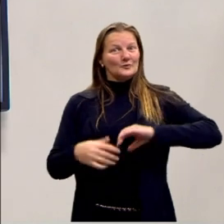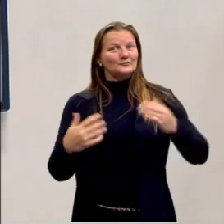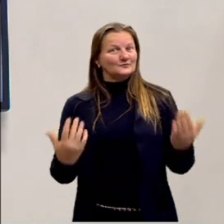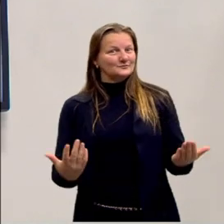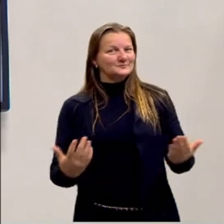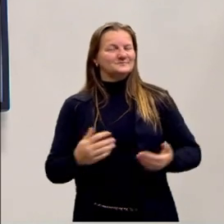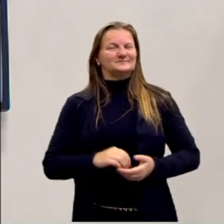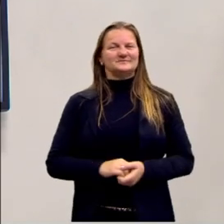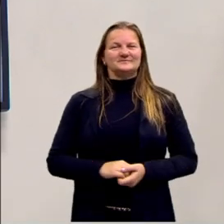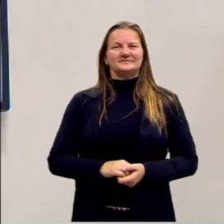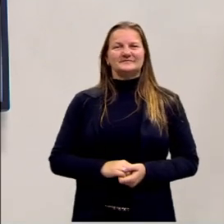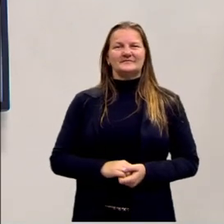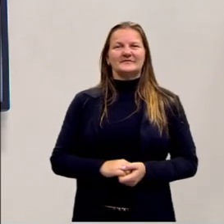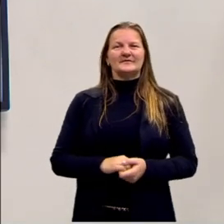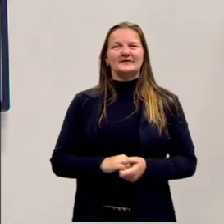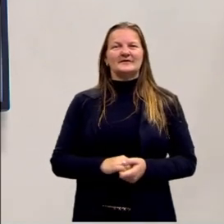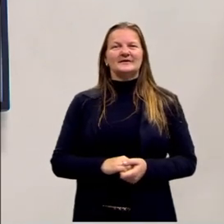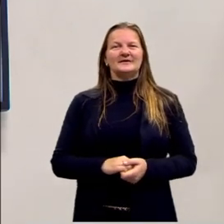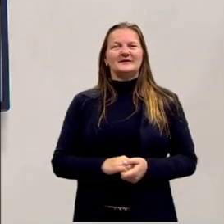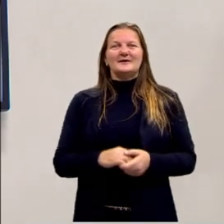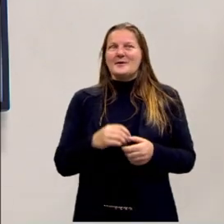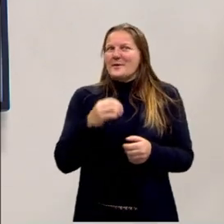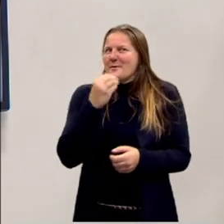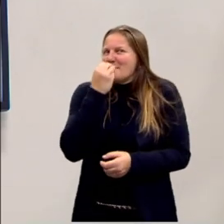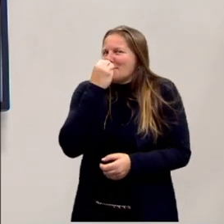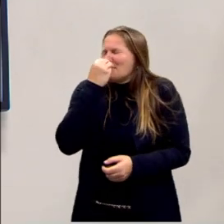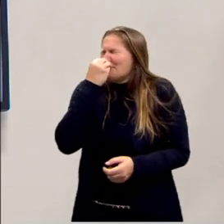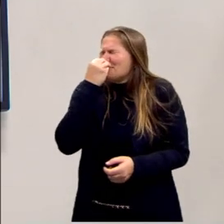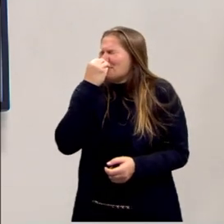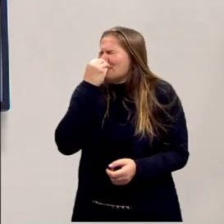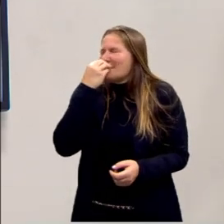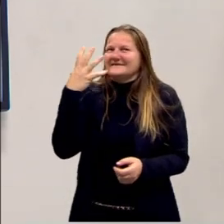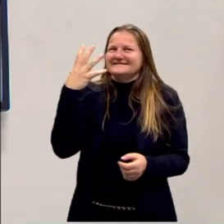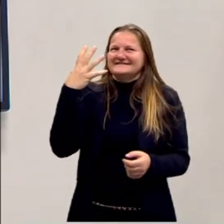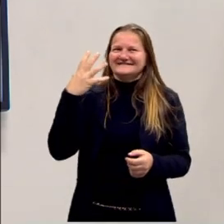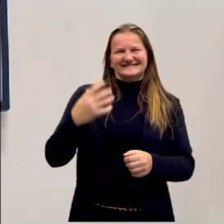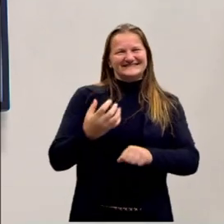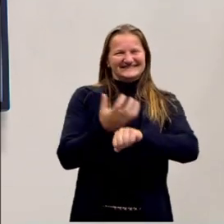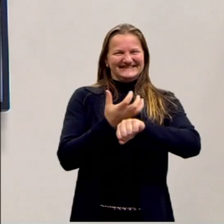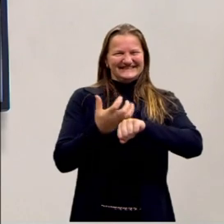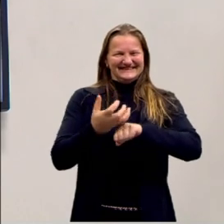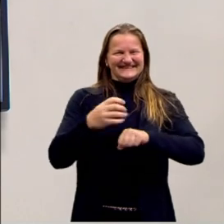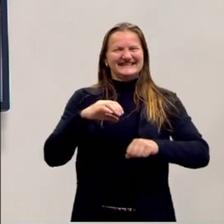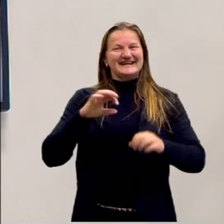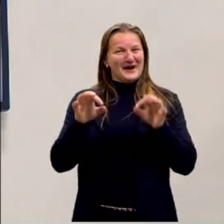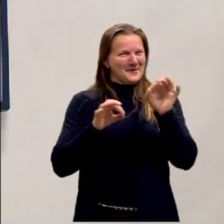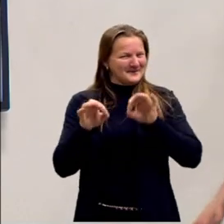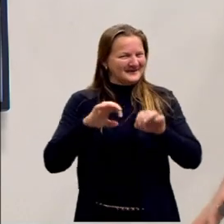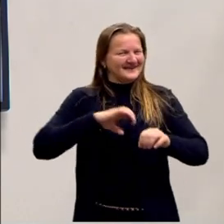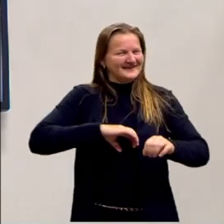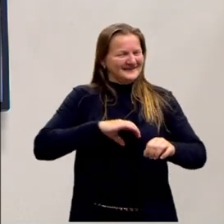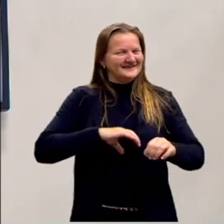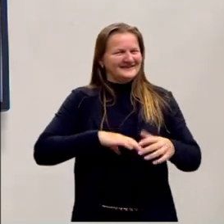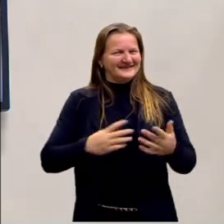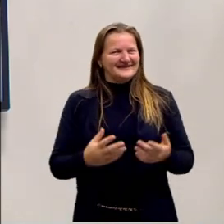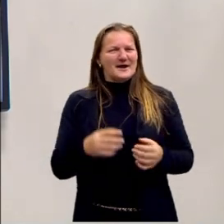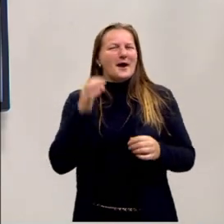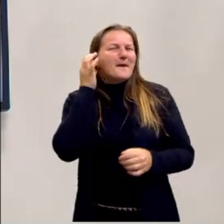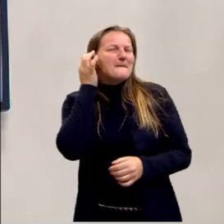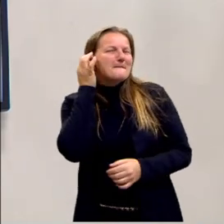língua portuguesa, modéstia à parte, melhor componente desse nosso projeto, a nossa aula maravilhosa.